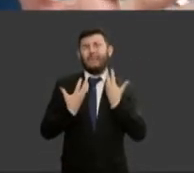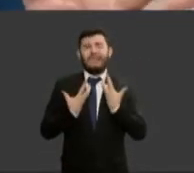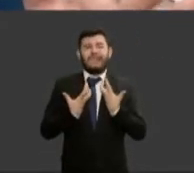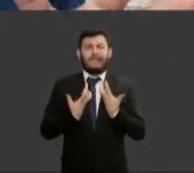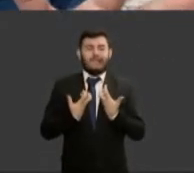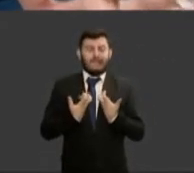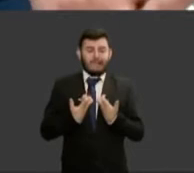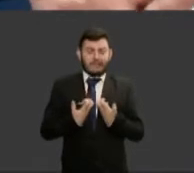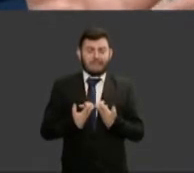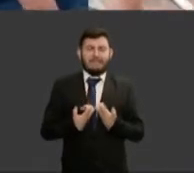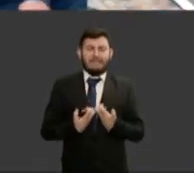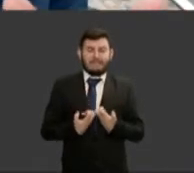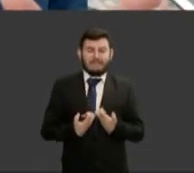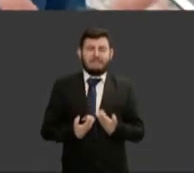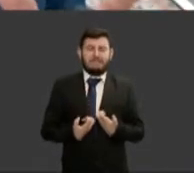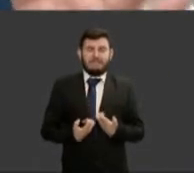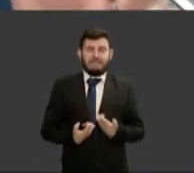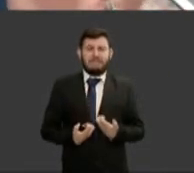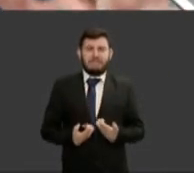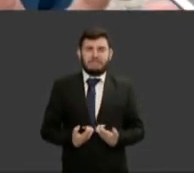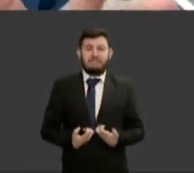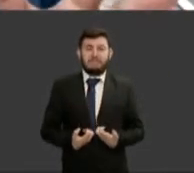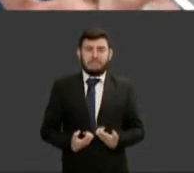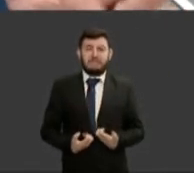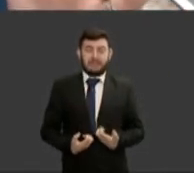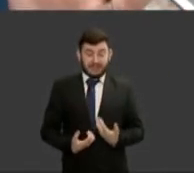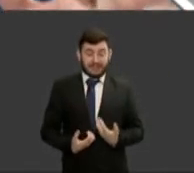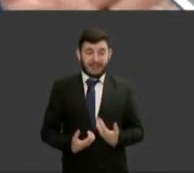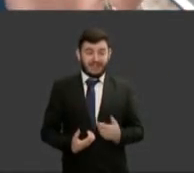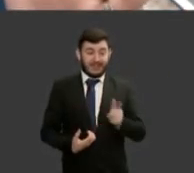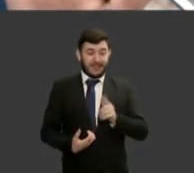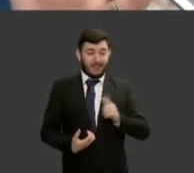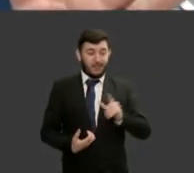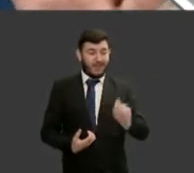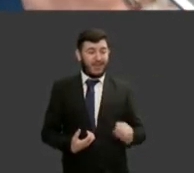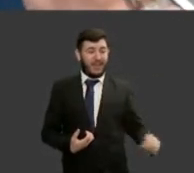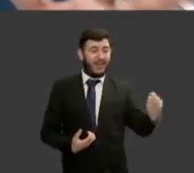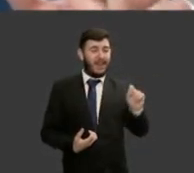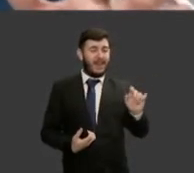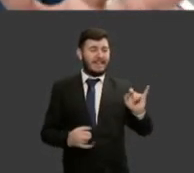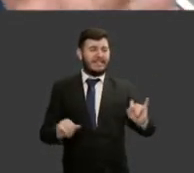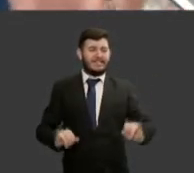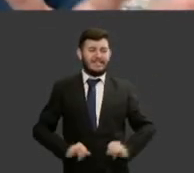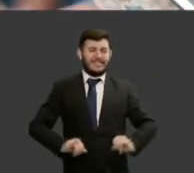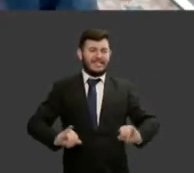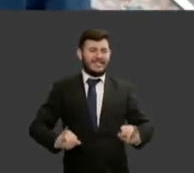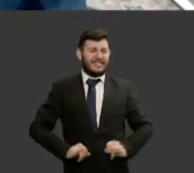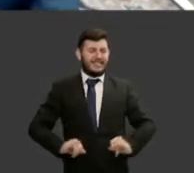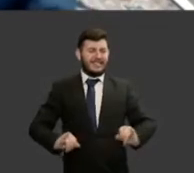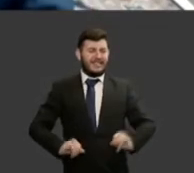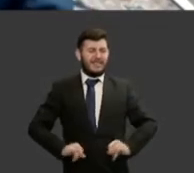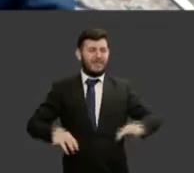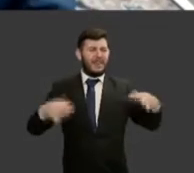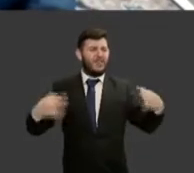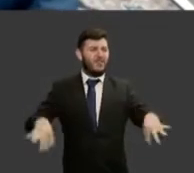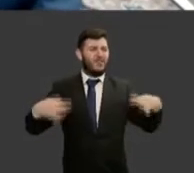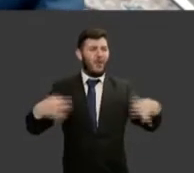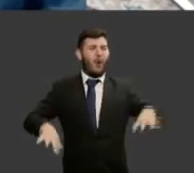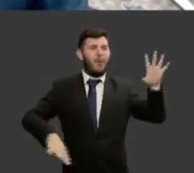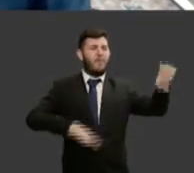natureza empática e acolhedora as dores que toda a humanidade enfrenta neste momento,